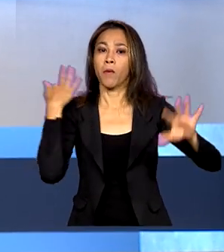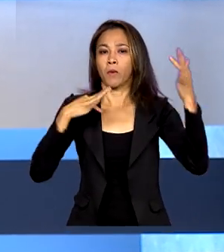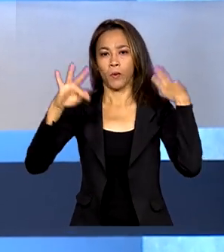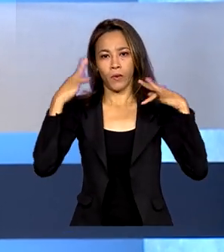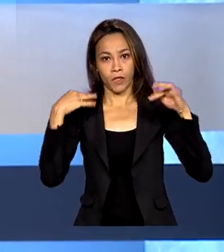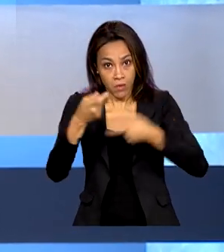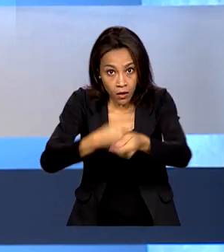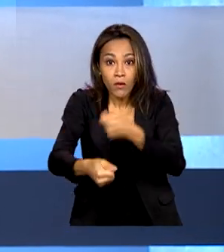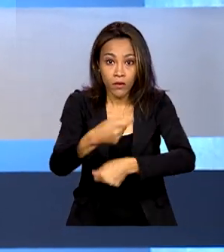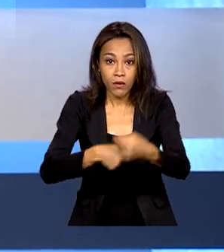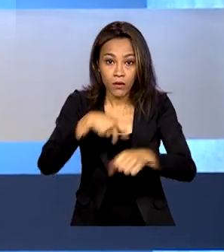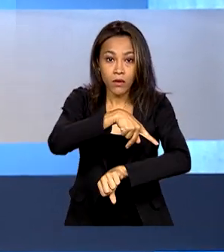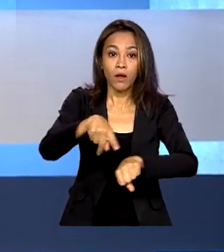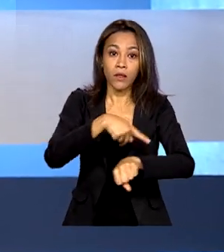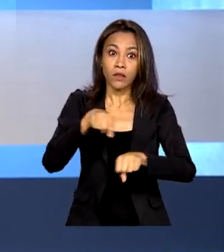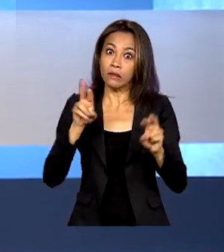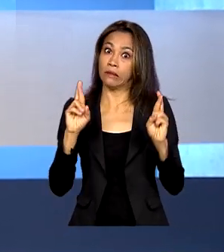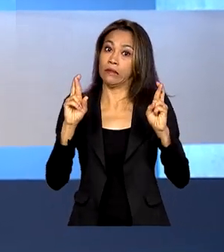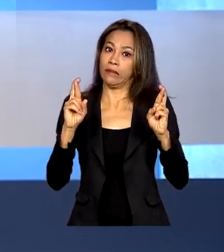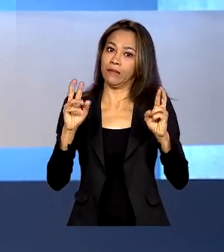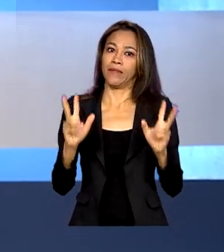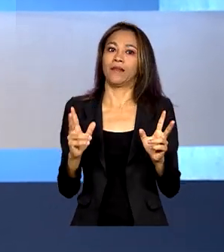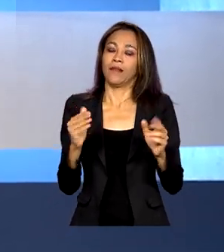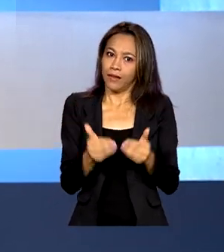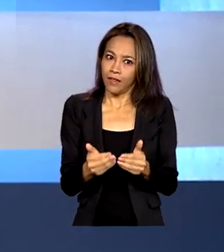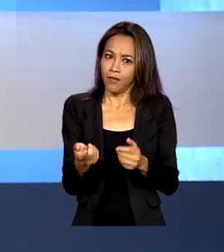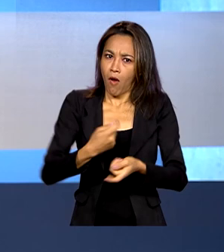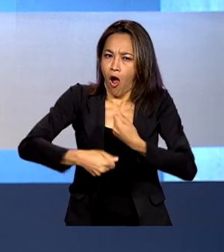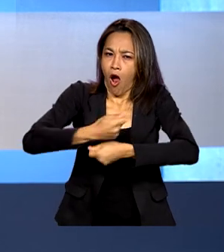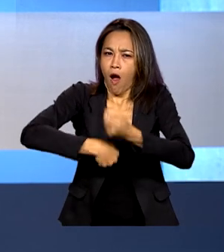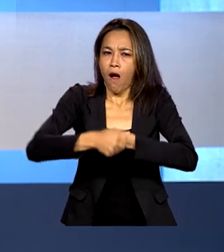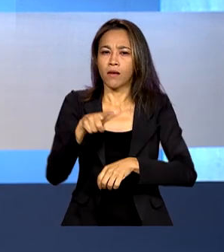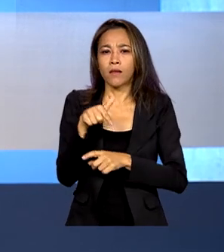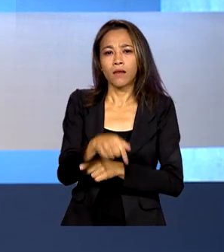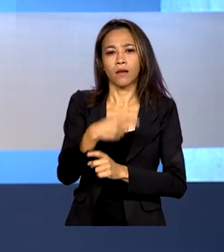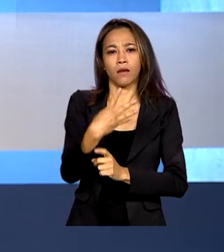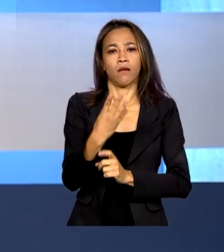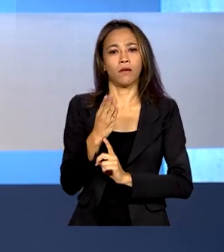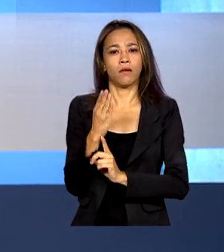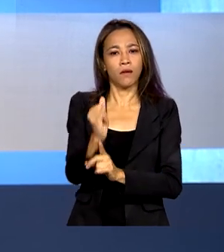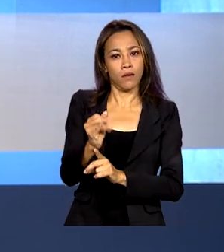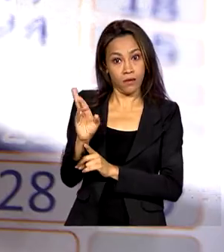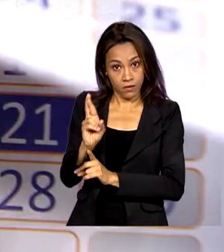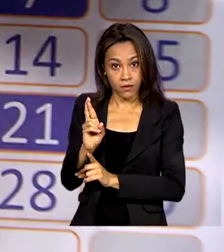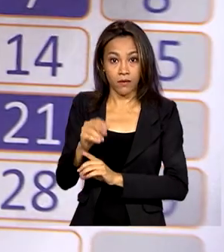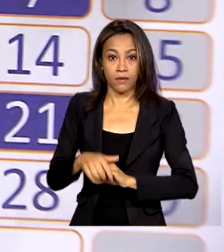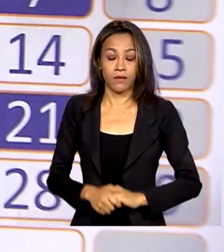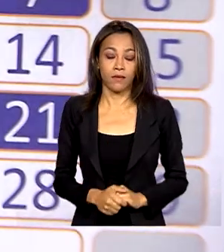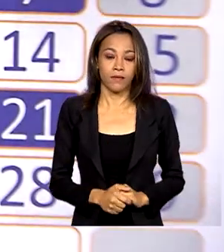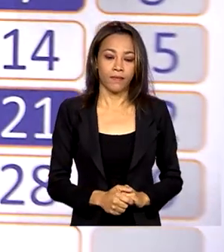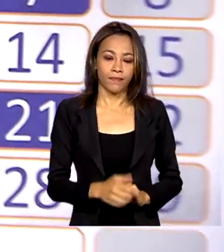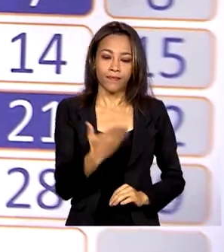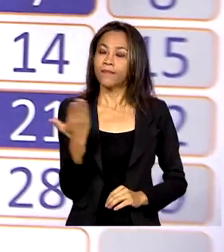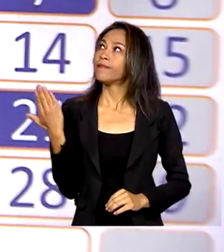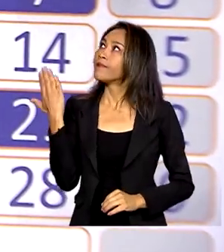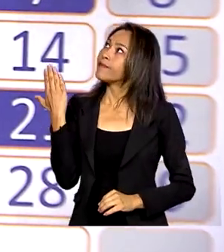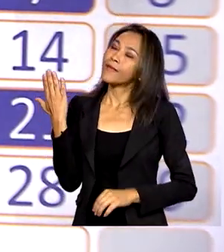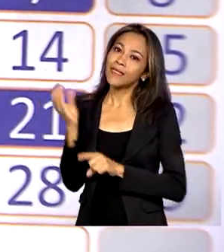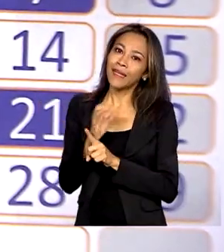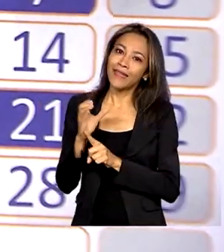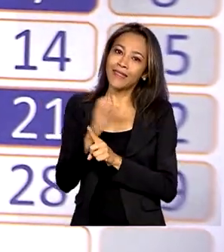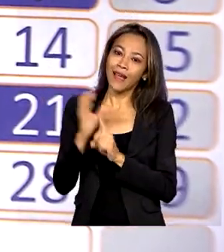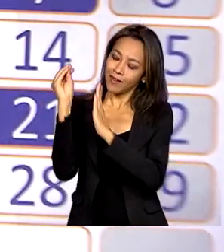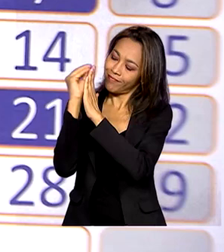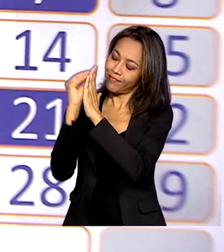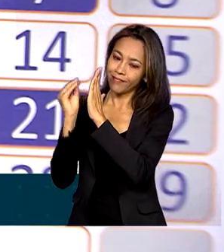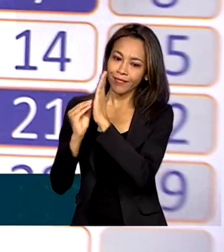expectativa é de que o setor movimente pelo menos 74 bilhões de reais. Segundo o calendário oficial,